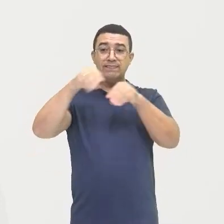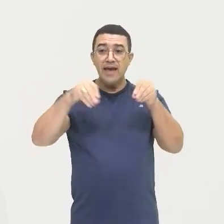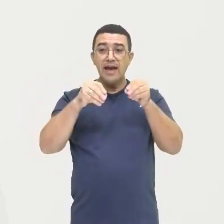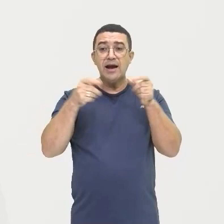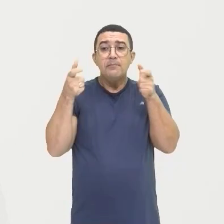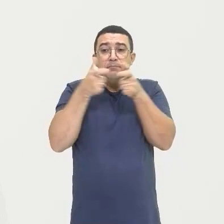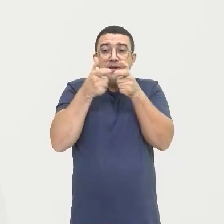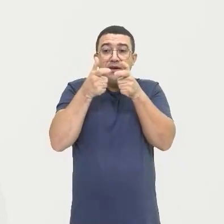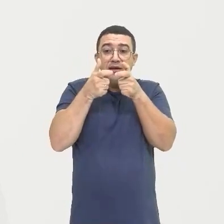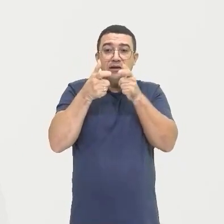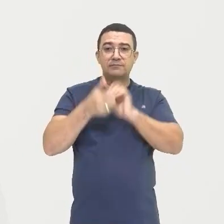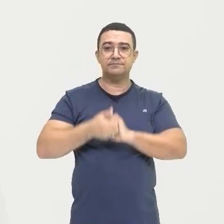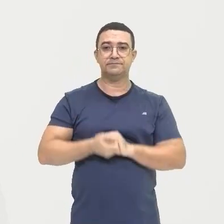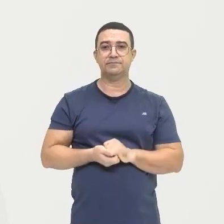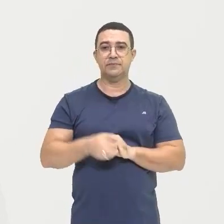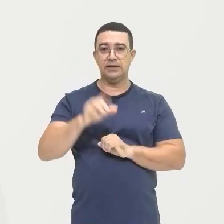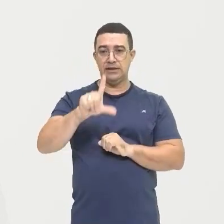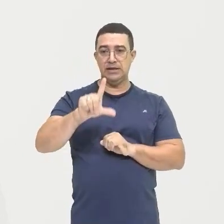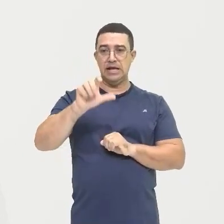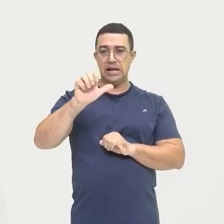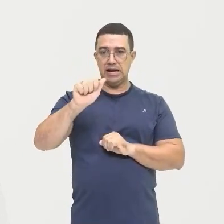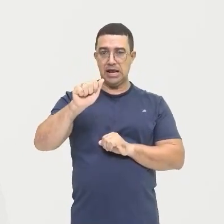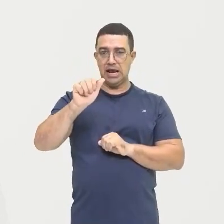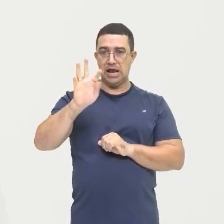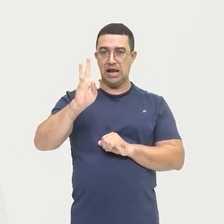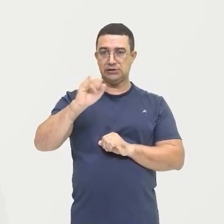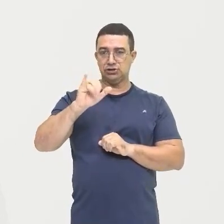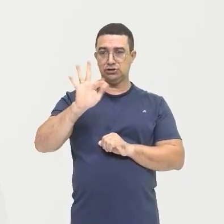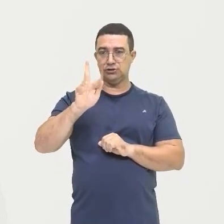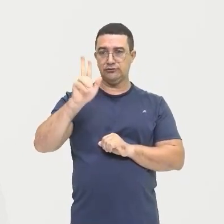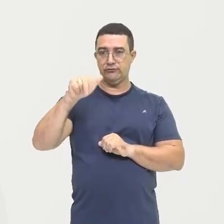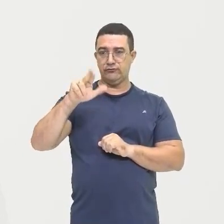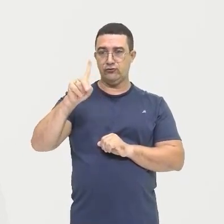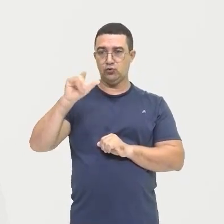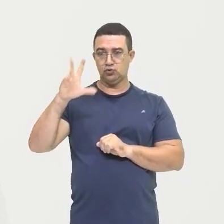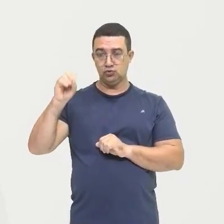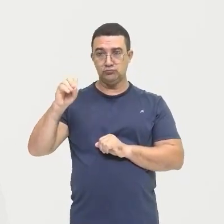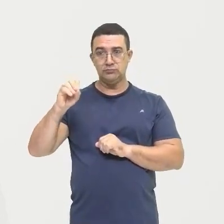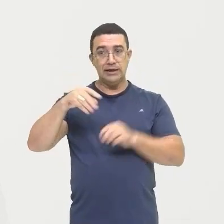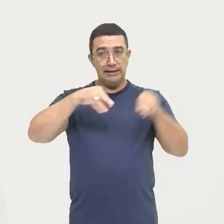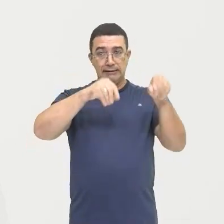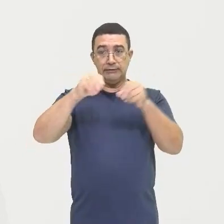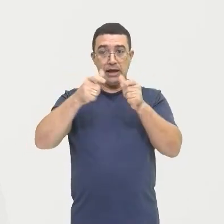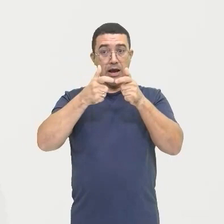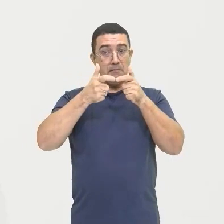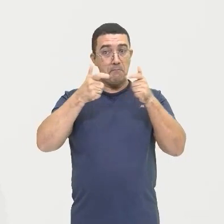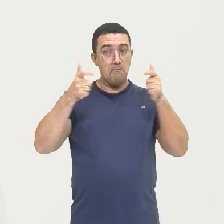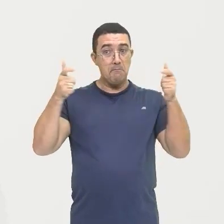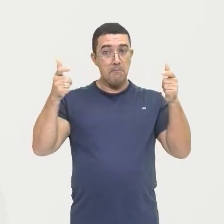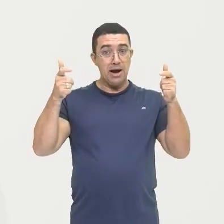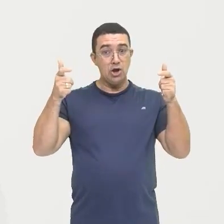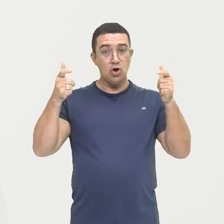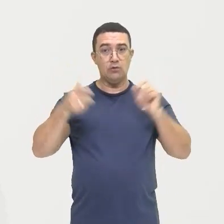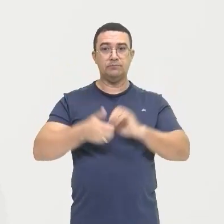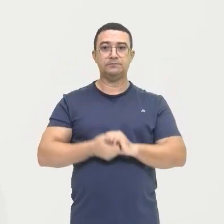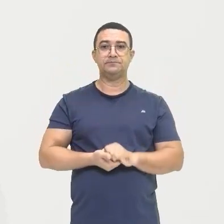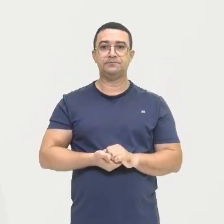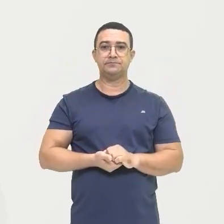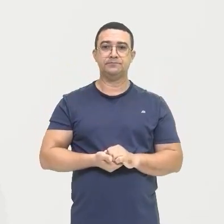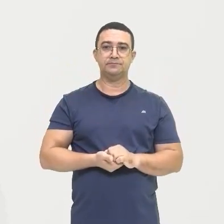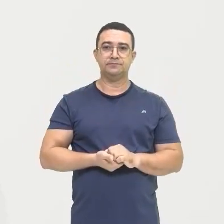O latifúndio Já são as terras Maiores O minifúndio Terras aí Com a extensão Territorial menor